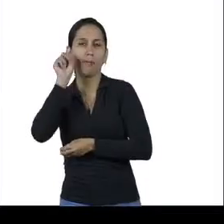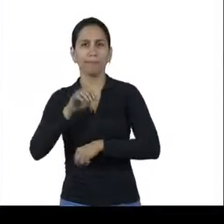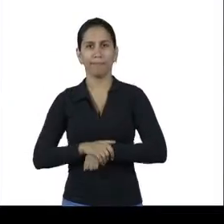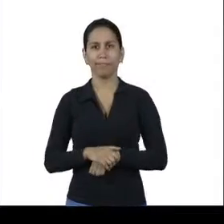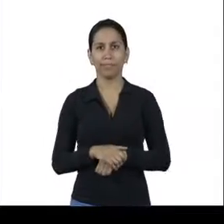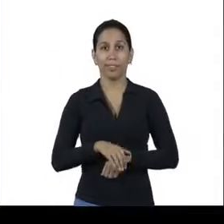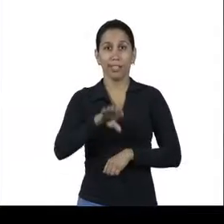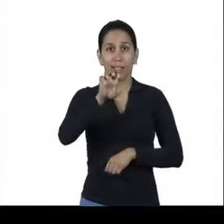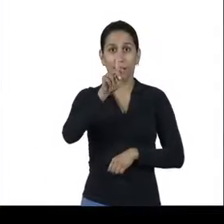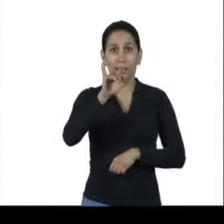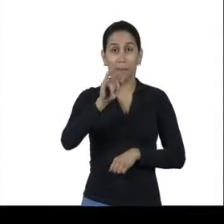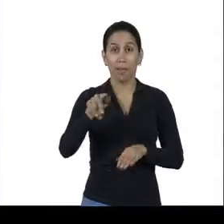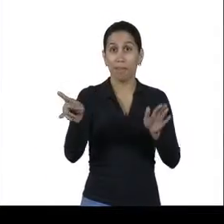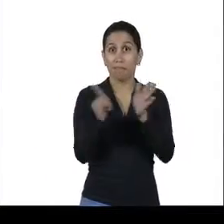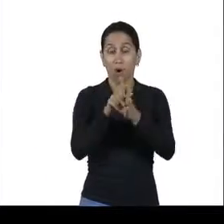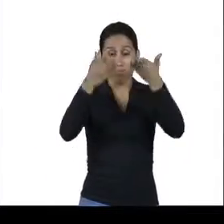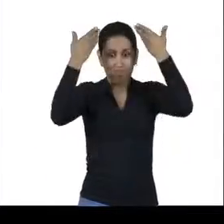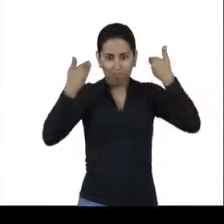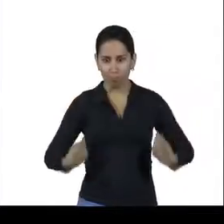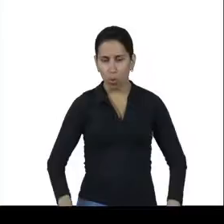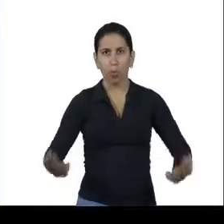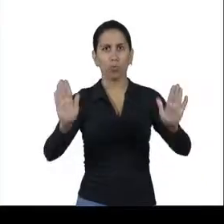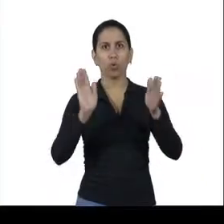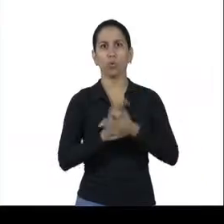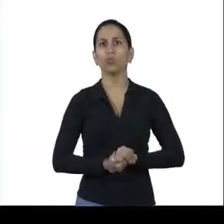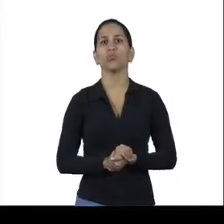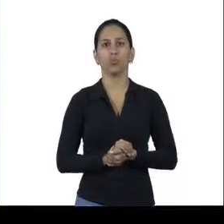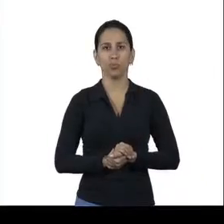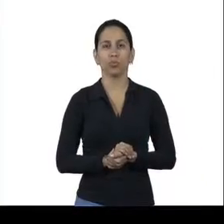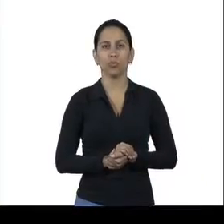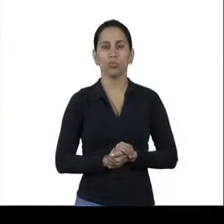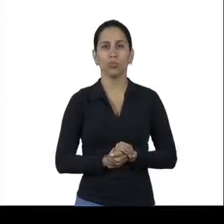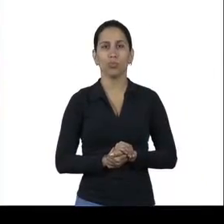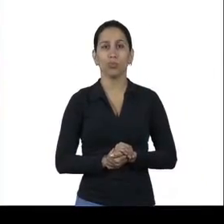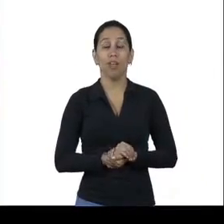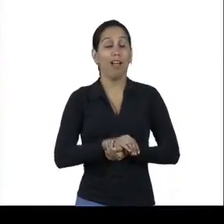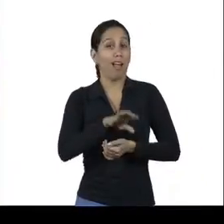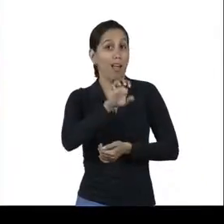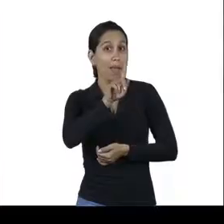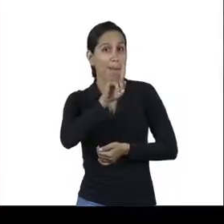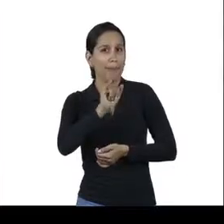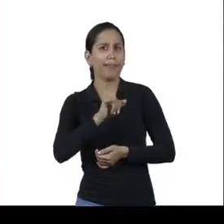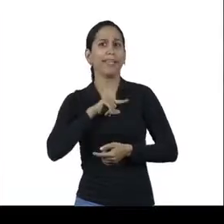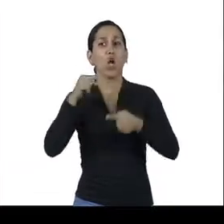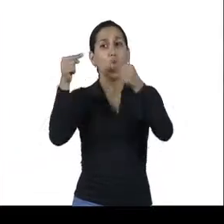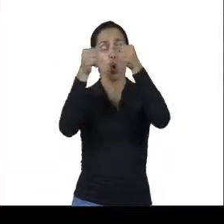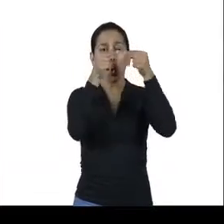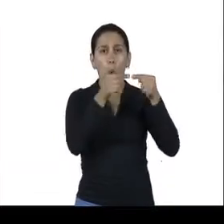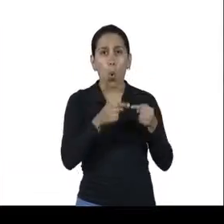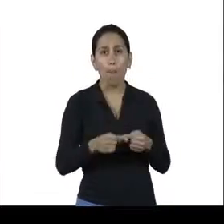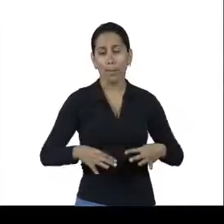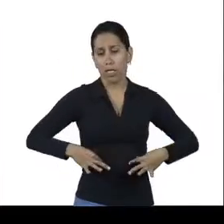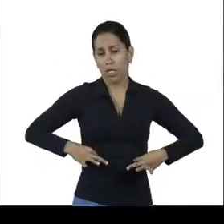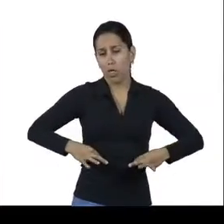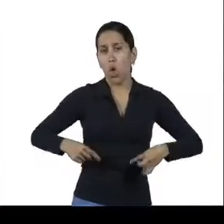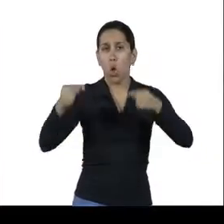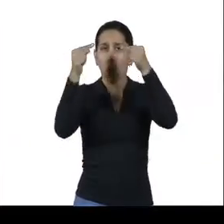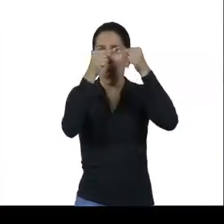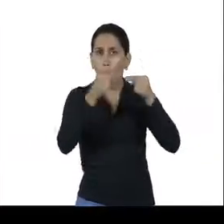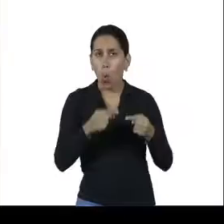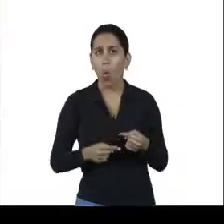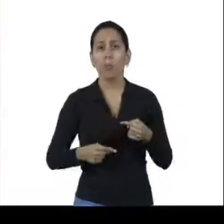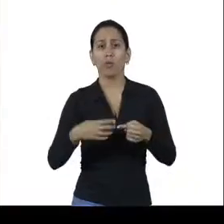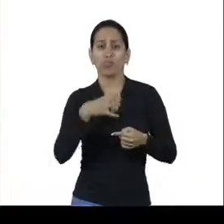todo. E para cada atividade ou cada ambiente onde o trabalho for feito, o tipo de EPI também muda. Se o local tem poeira, materiais